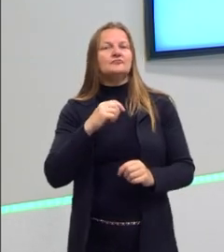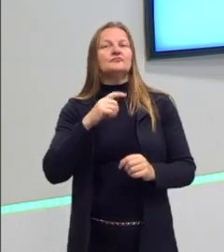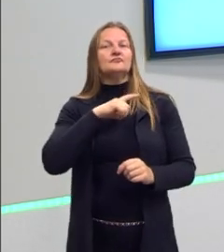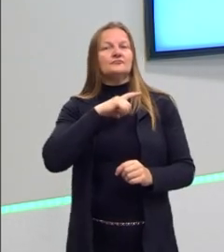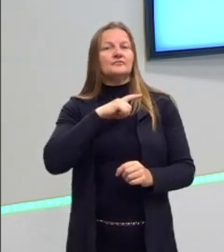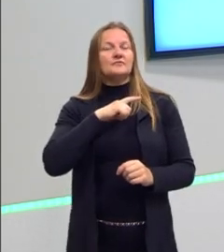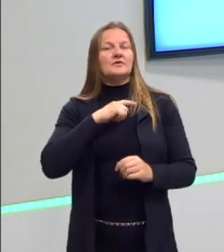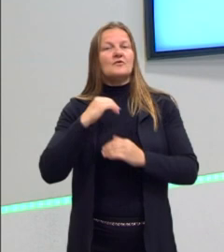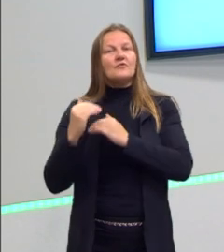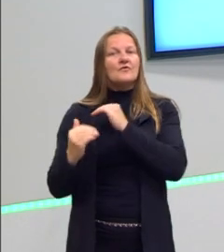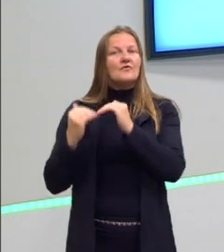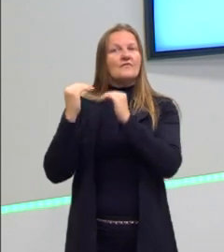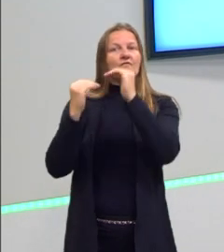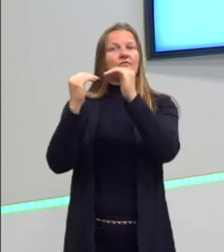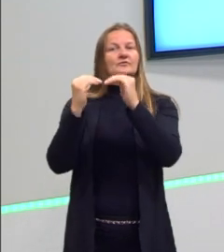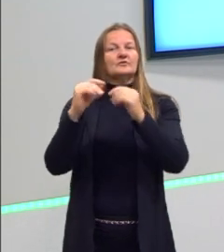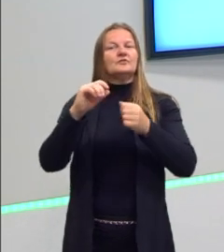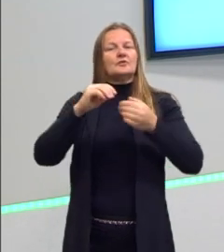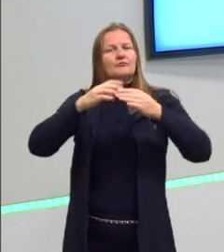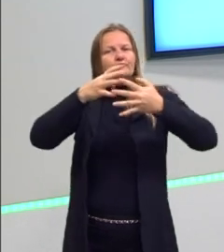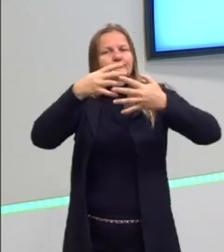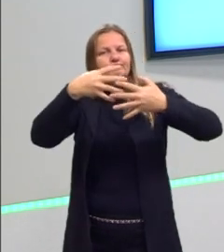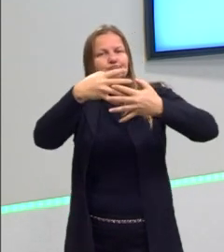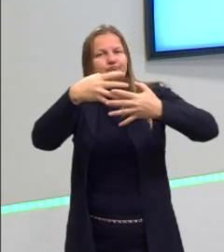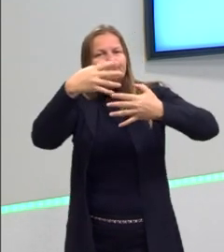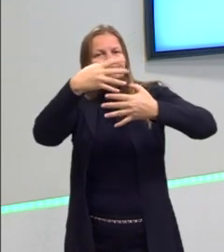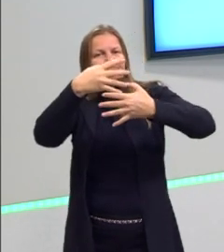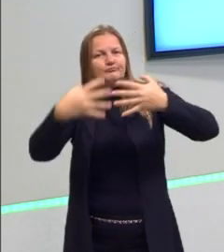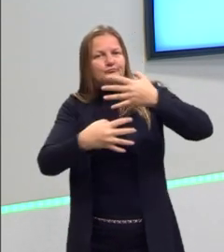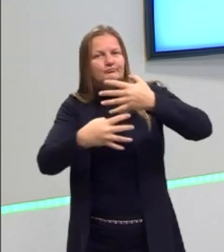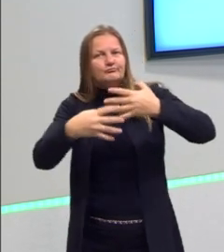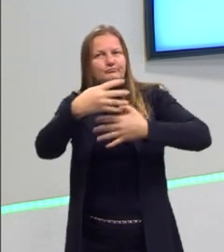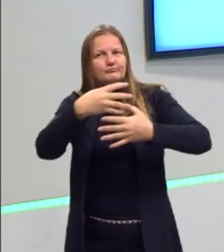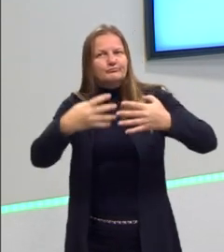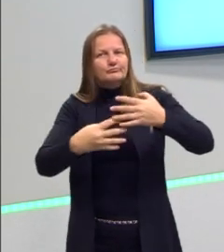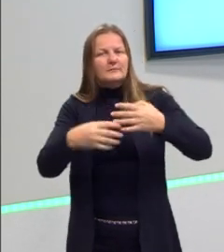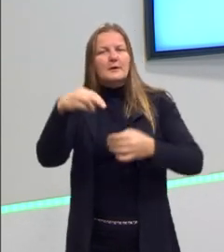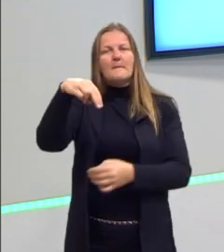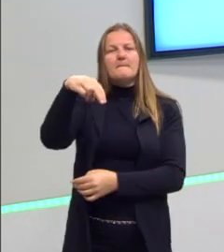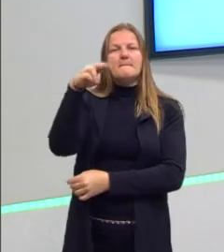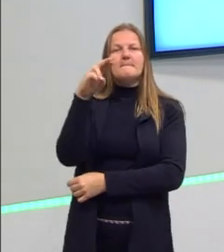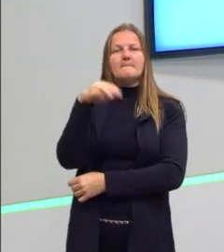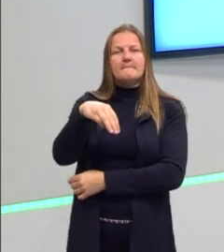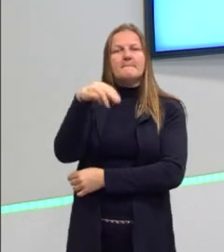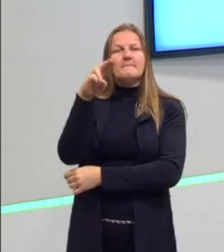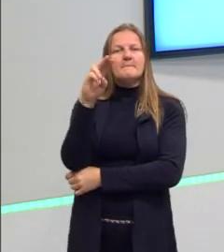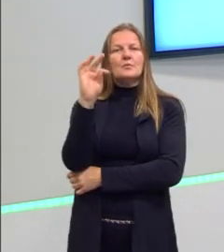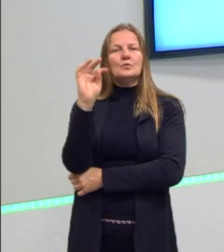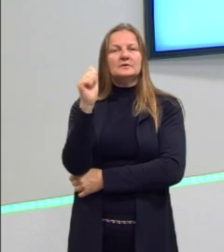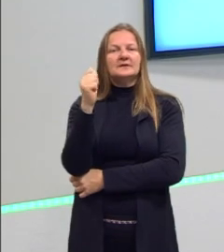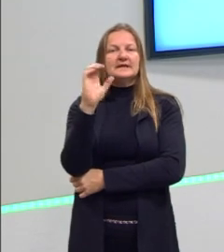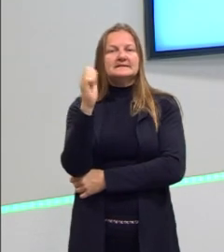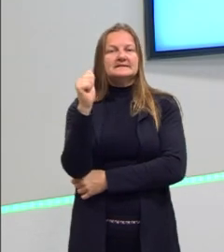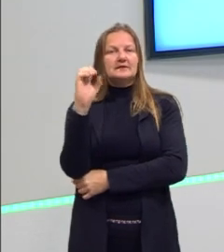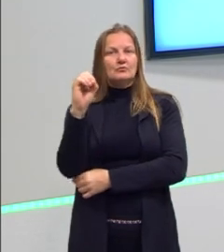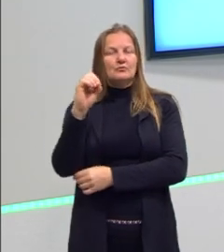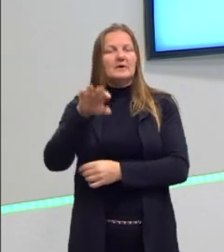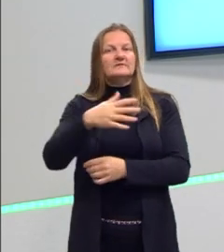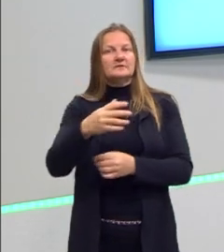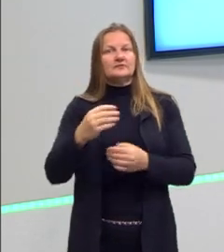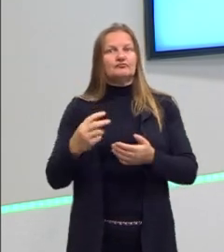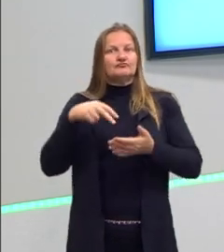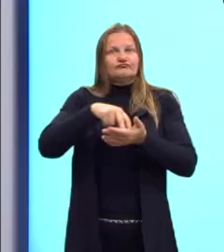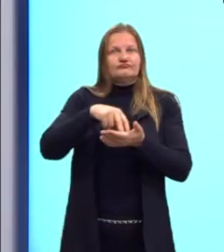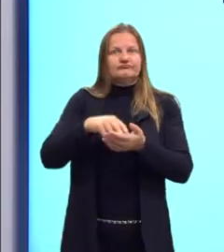então, uma evolução através de mutações, certo? Então, tem tudo isso. Uma coisa vai levando a outra.